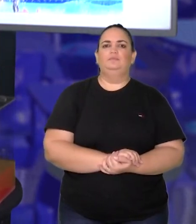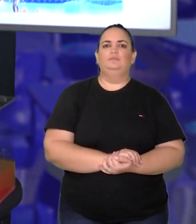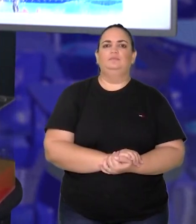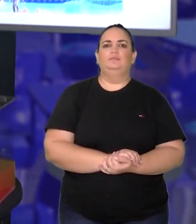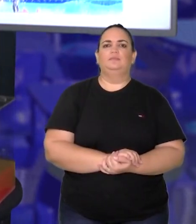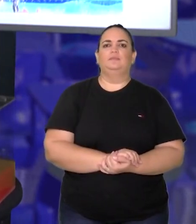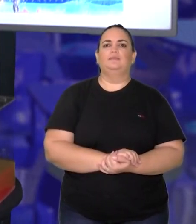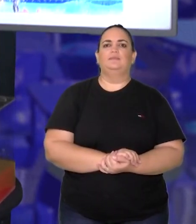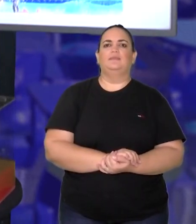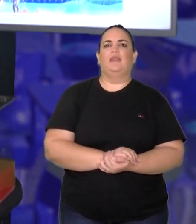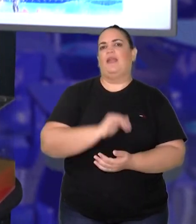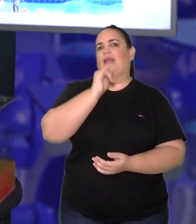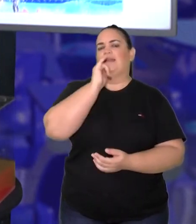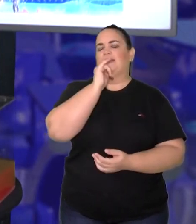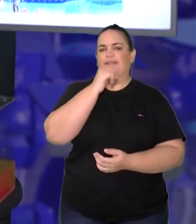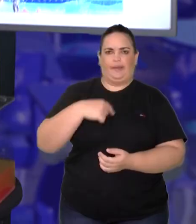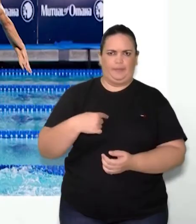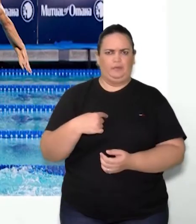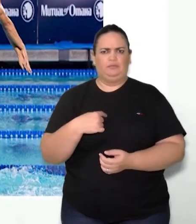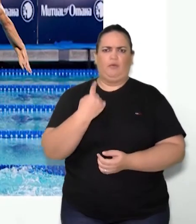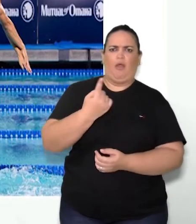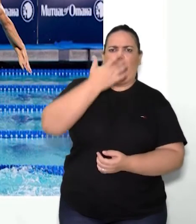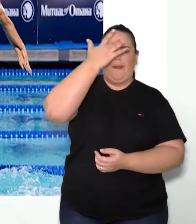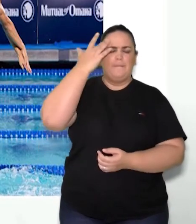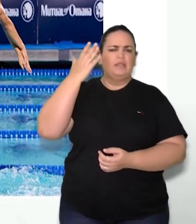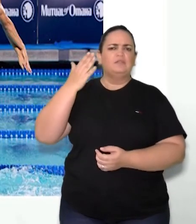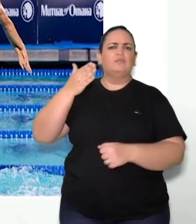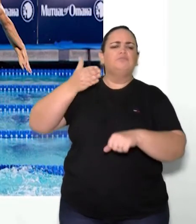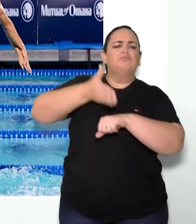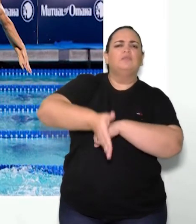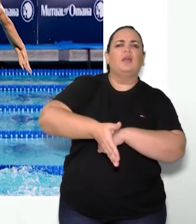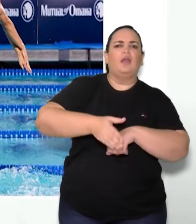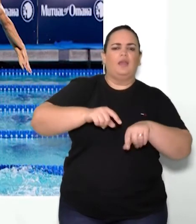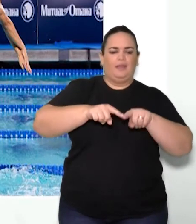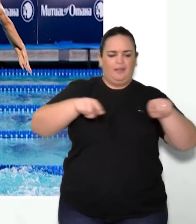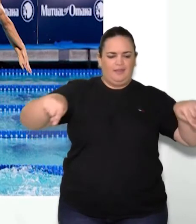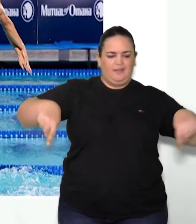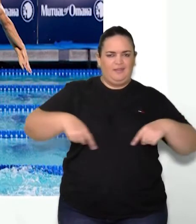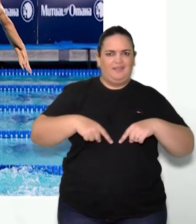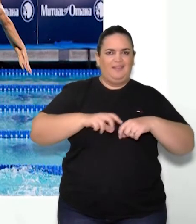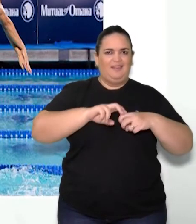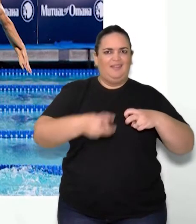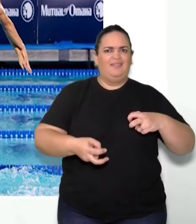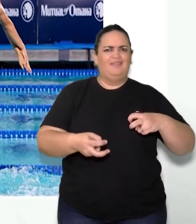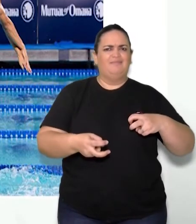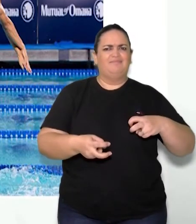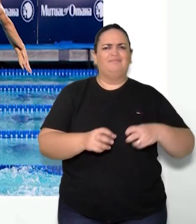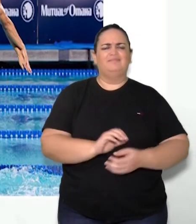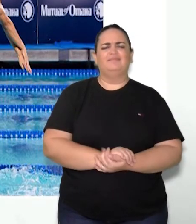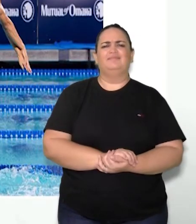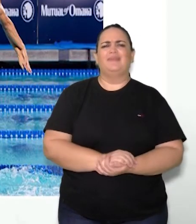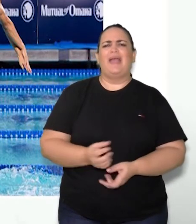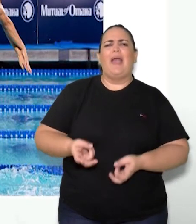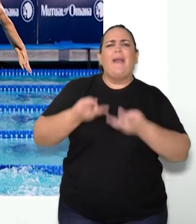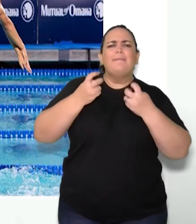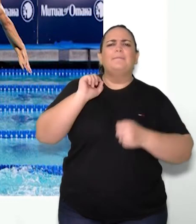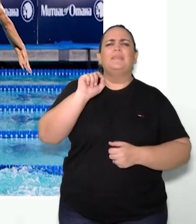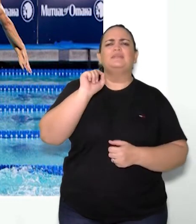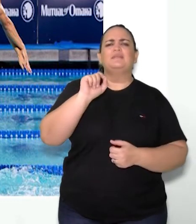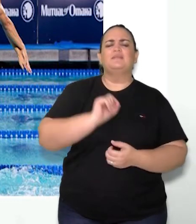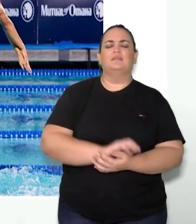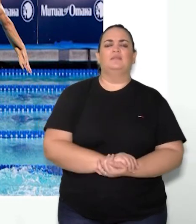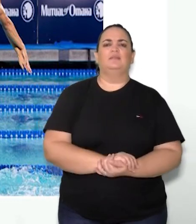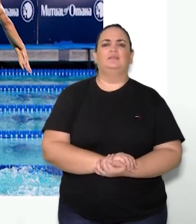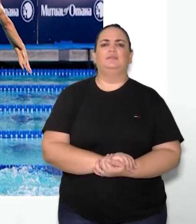Se a gente entrar na piscina, olhando a imagem anterior, né? A gente verifica a seguinte situação.